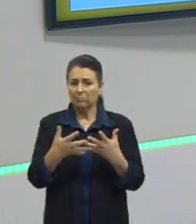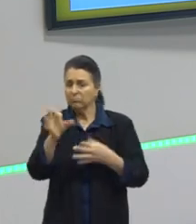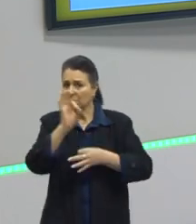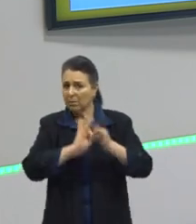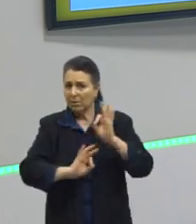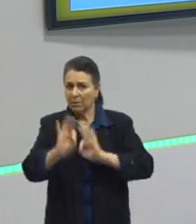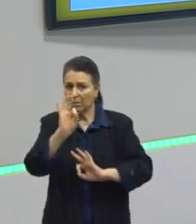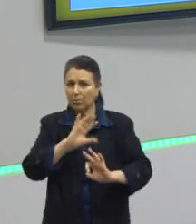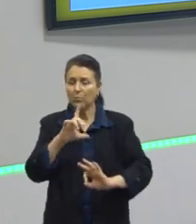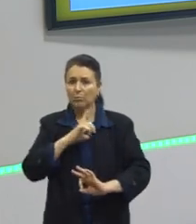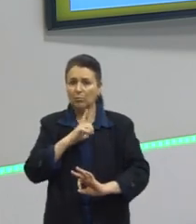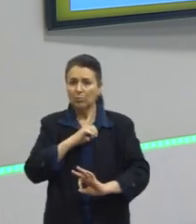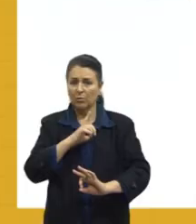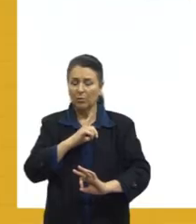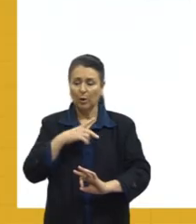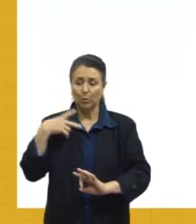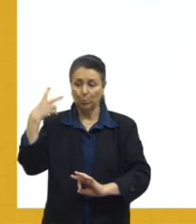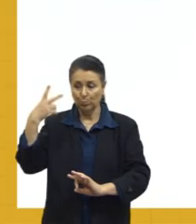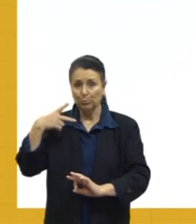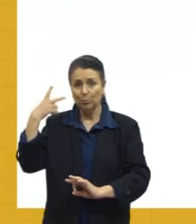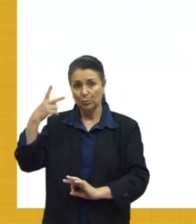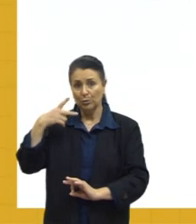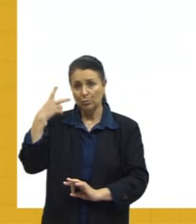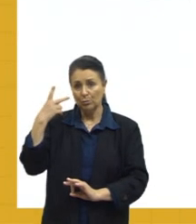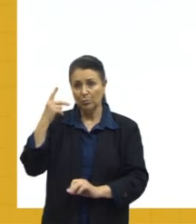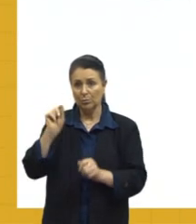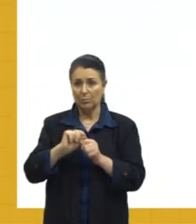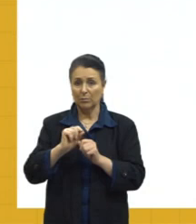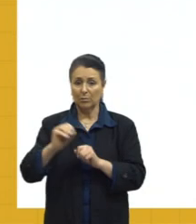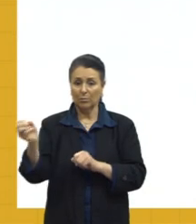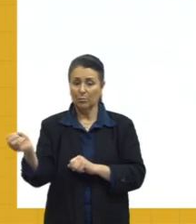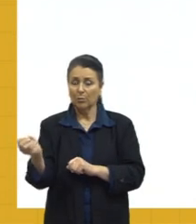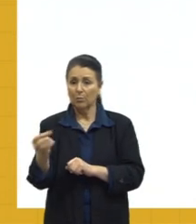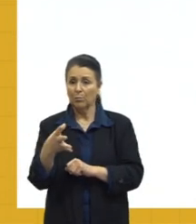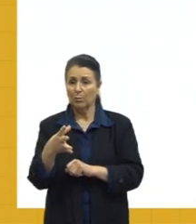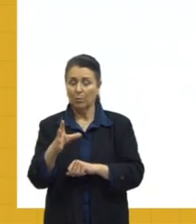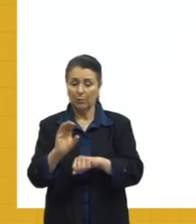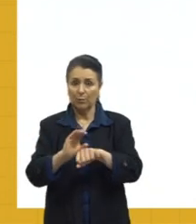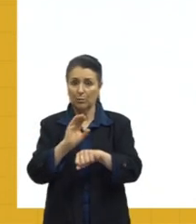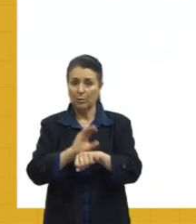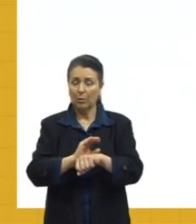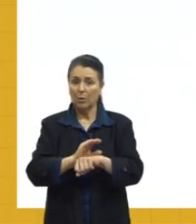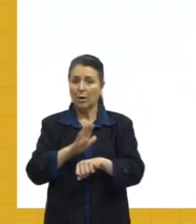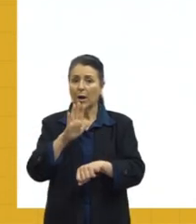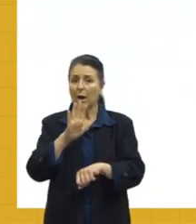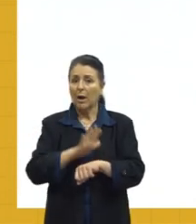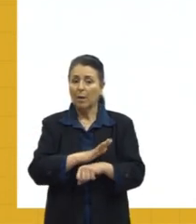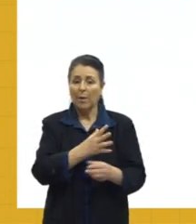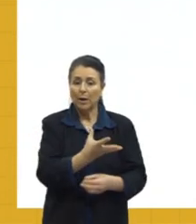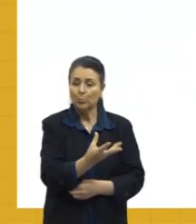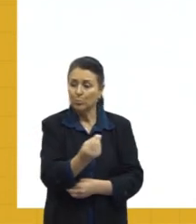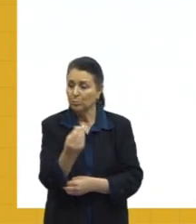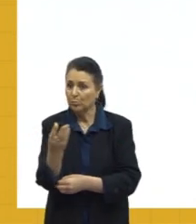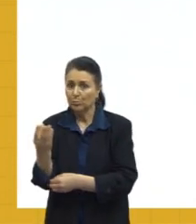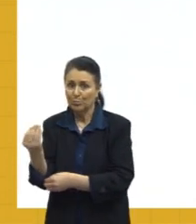que a gente tem dos políticos, né, pra fazer uma nova Constituição, é a mais plural que nós temos hoje,